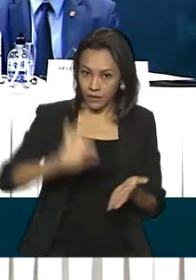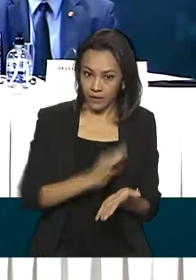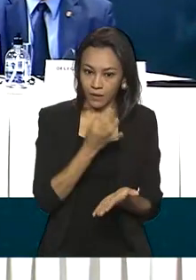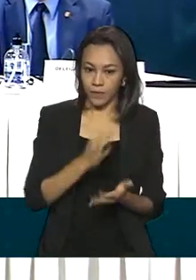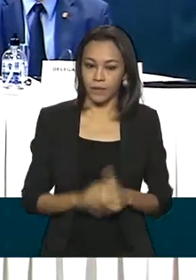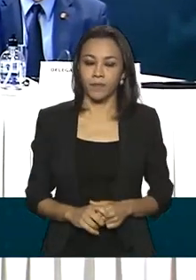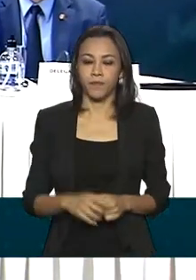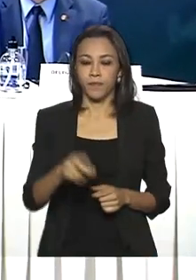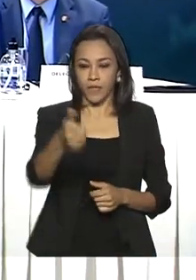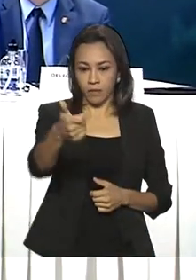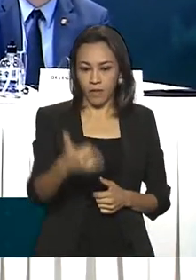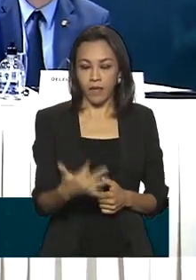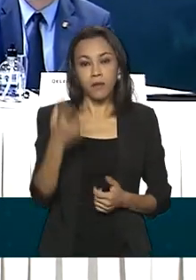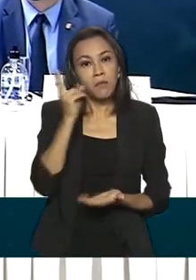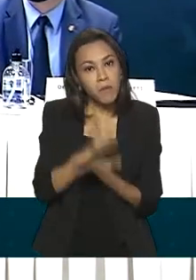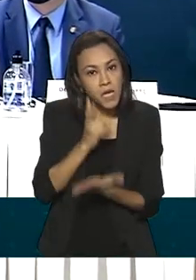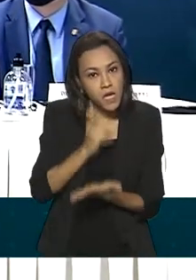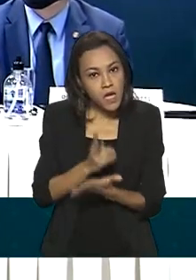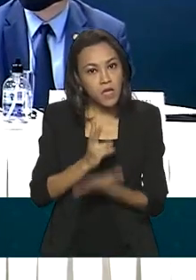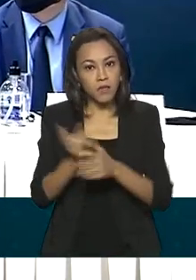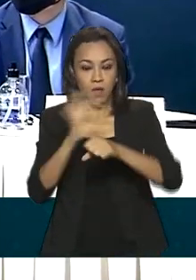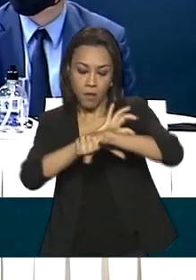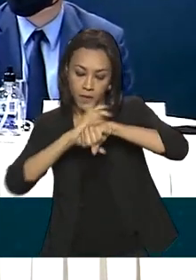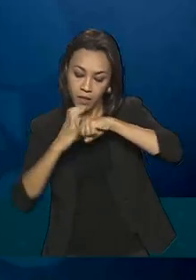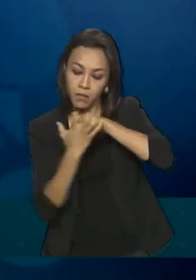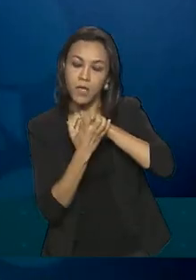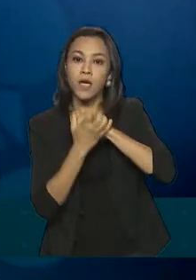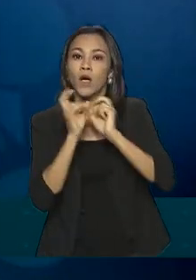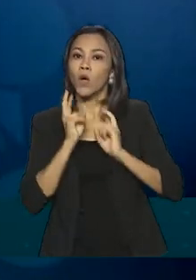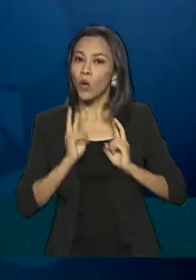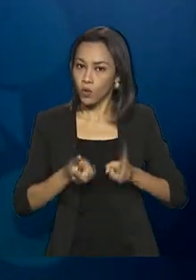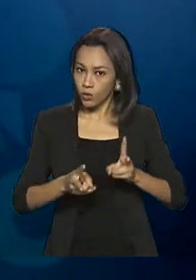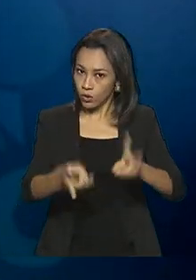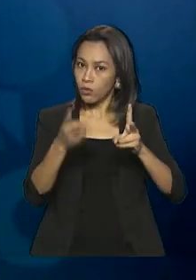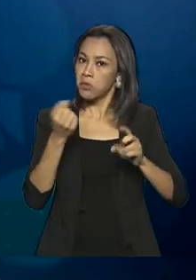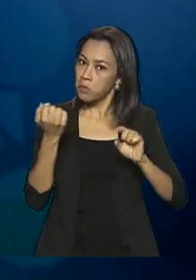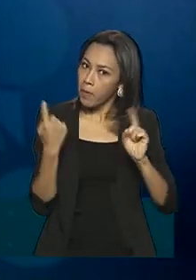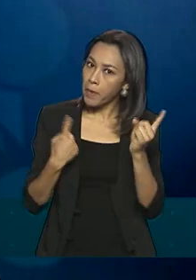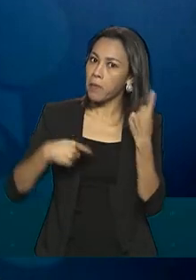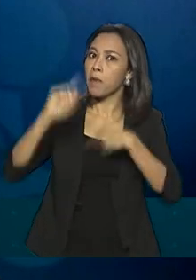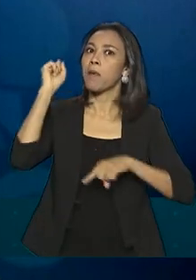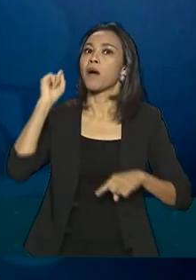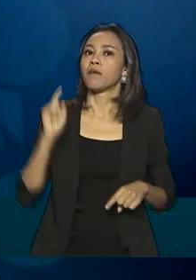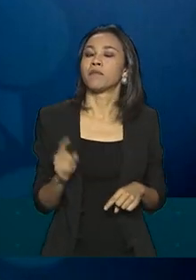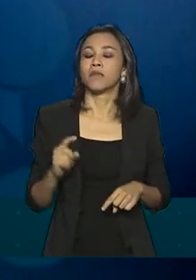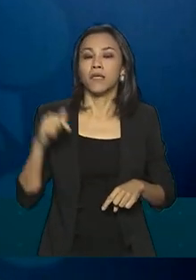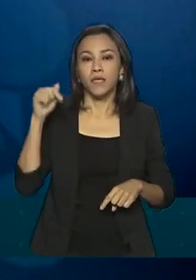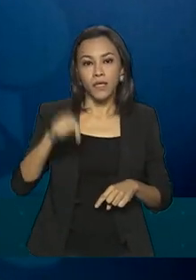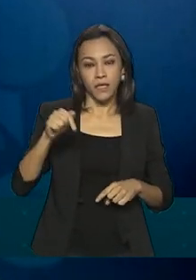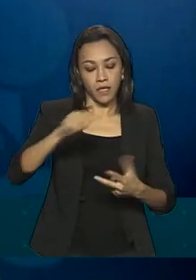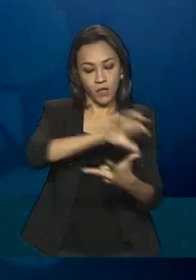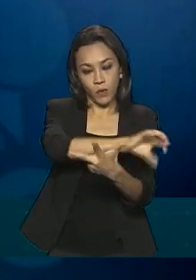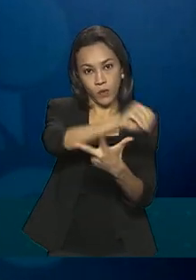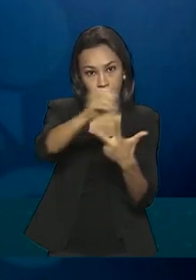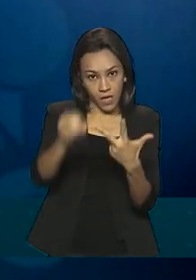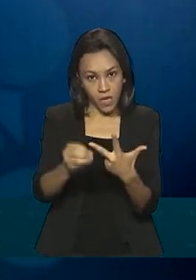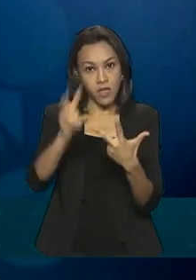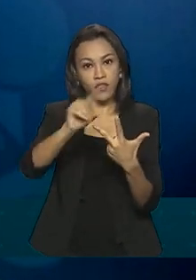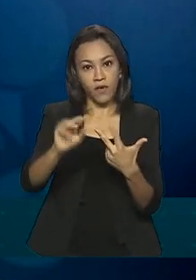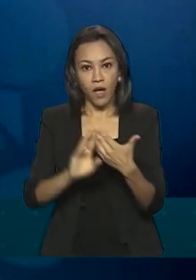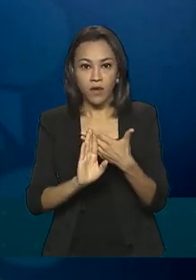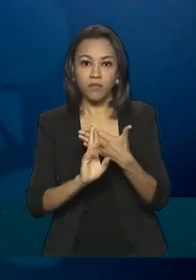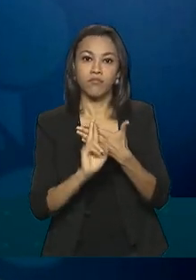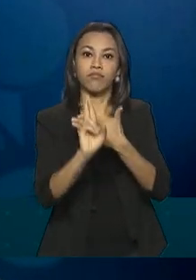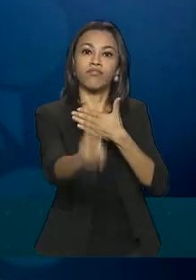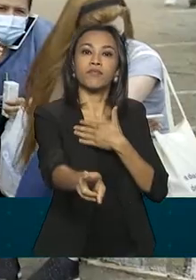Mesmo em pandemia, tivemos a manutenção da série histórica. E o resultado do Enem, nós iremos disponibilizar dia